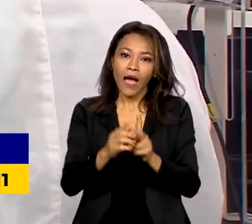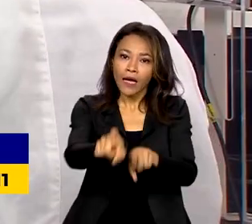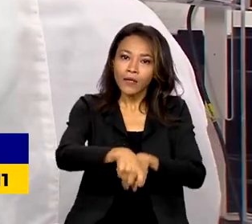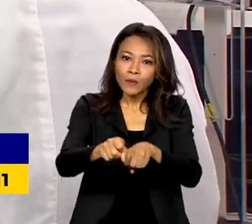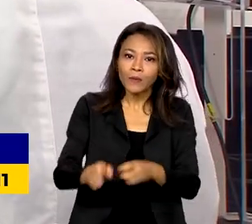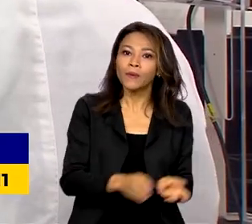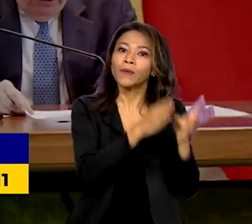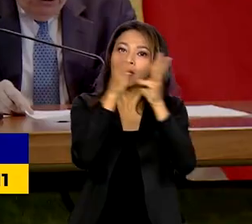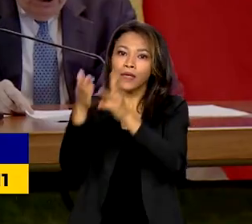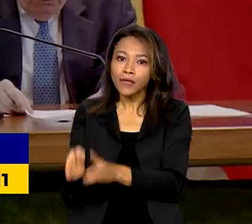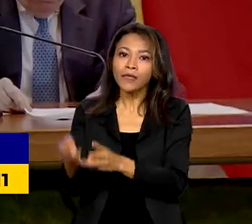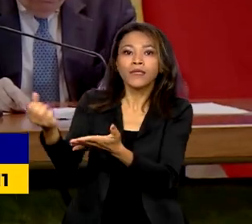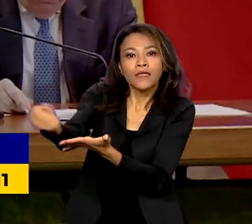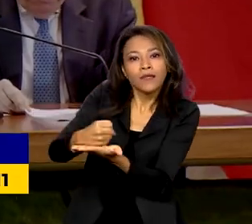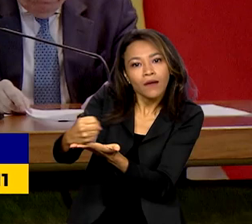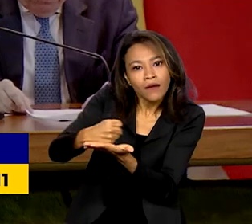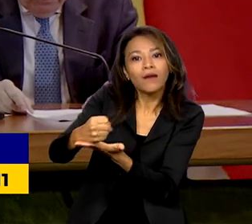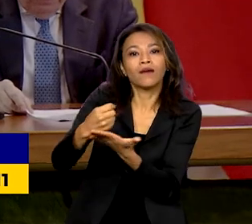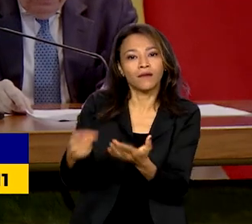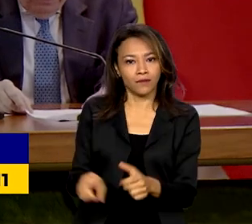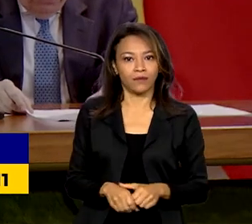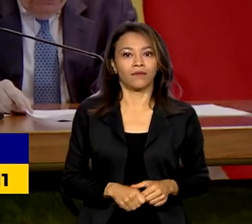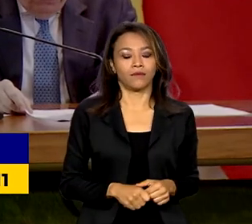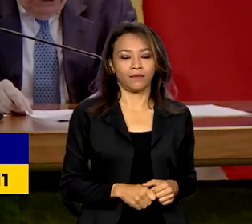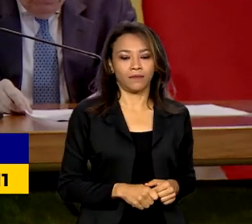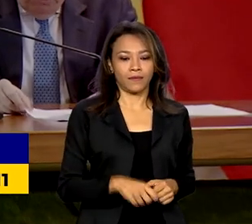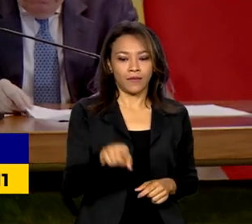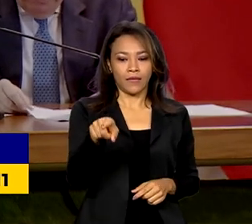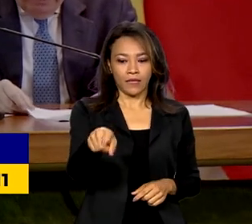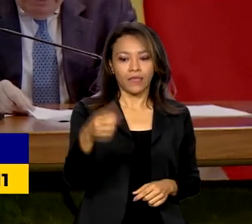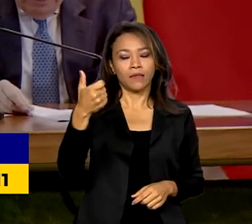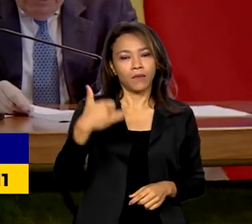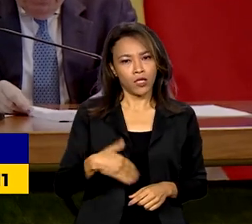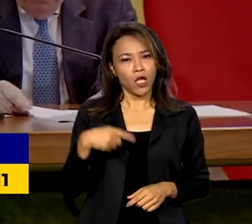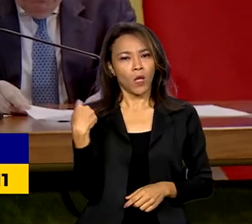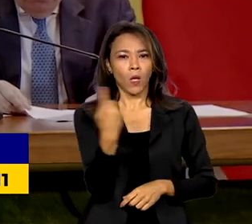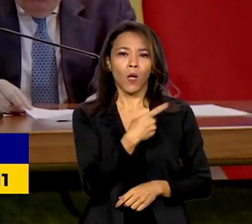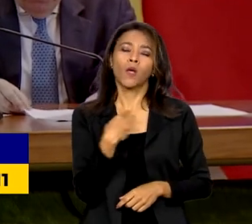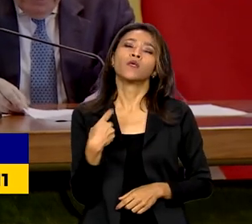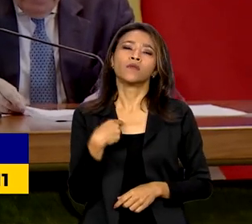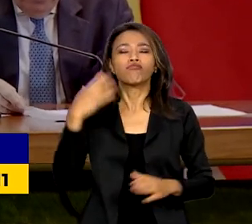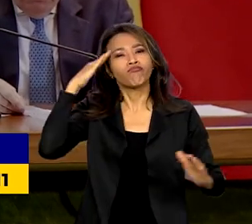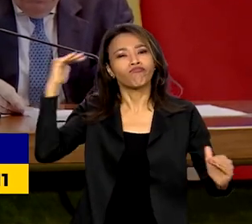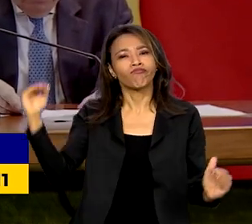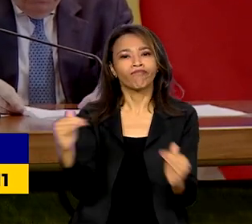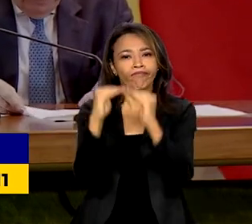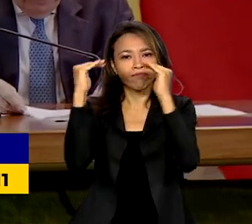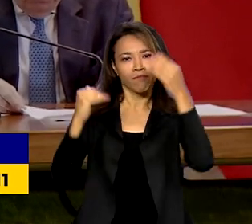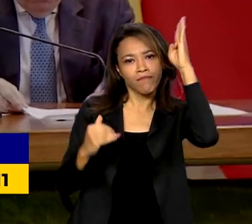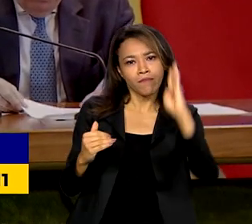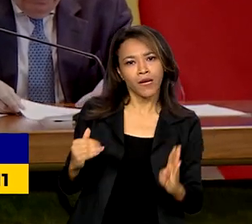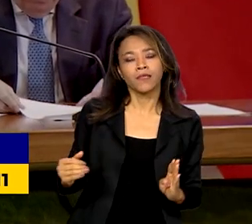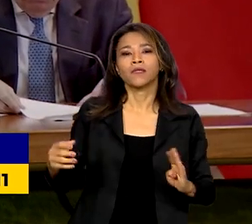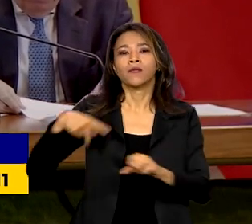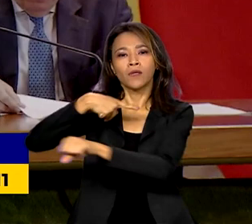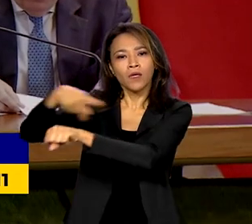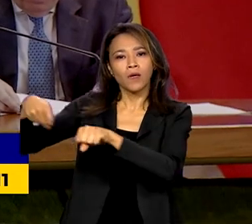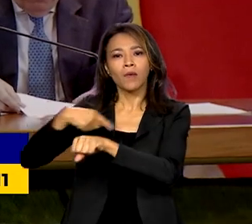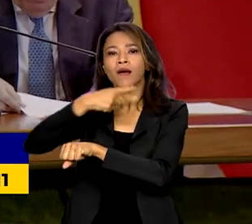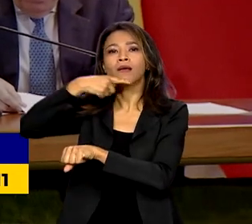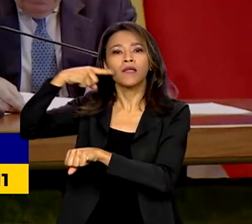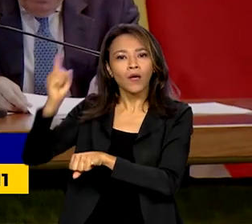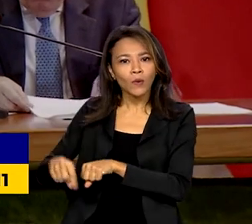farmacêutica. Estamos de acordo em trabalhar para aprofundar e diversificar nosso intercâmbio